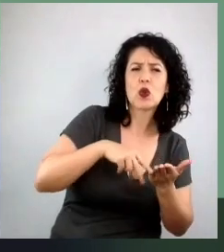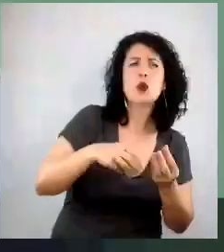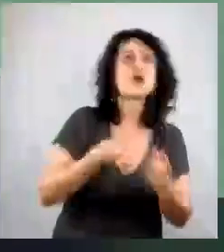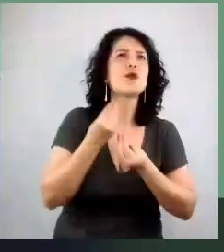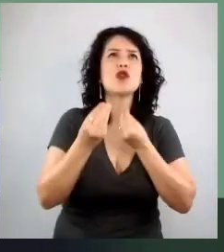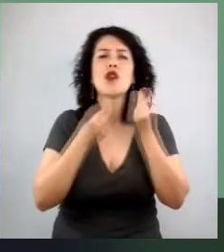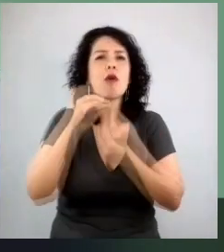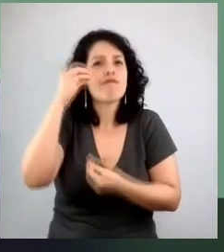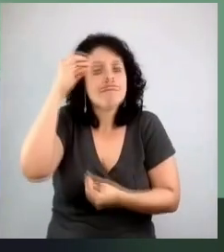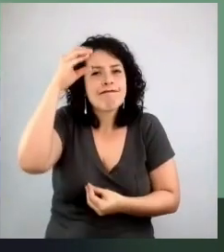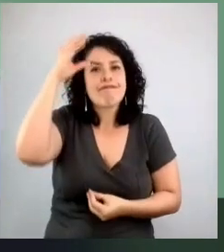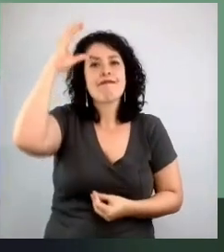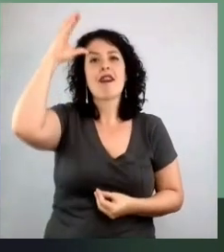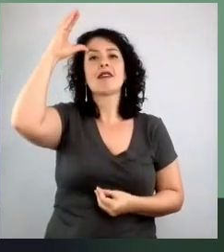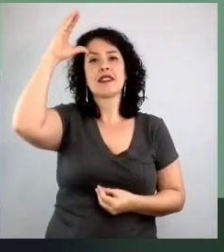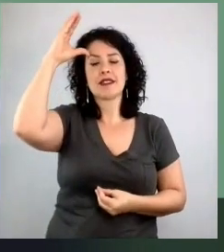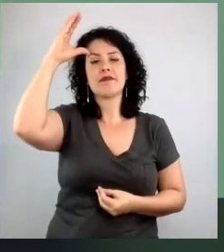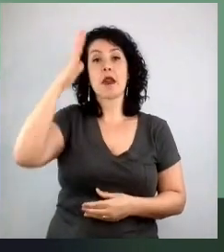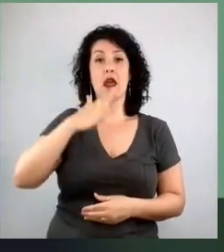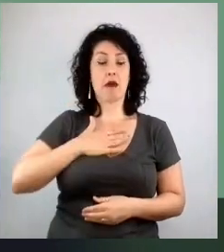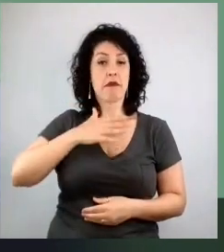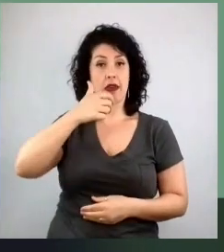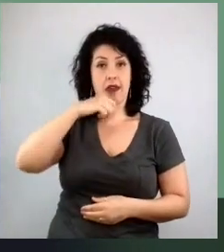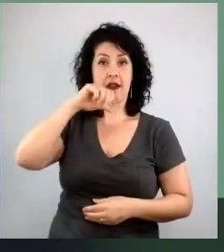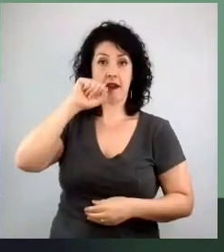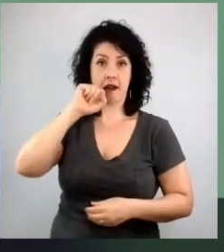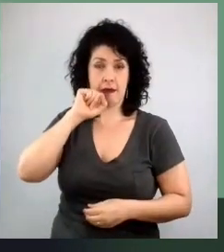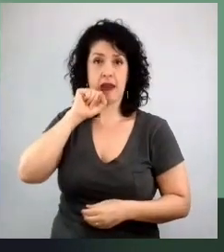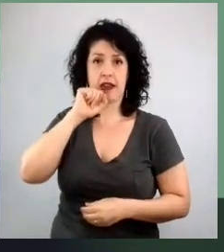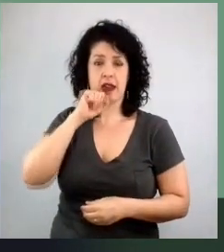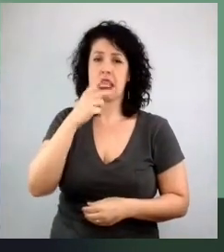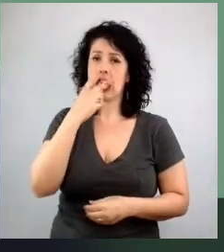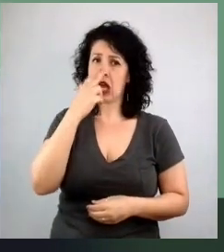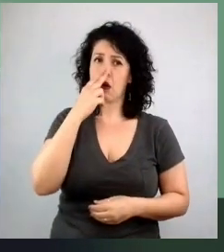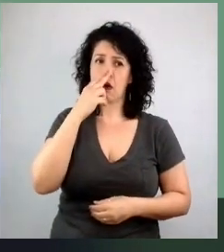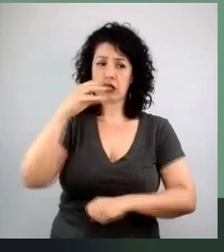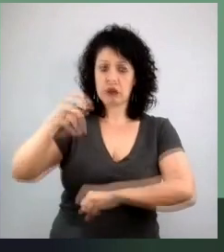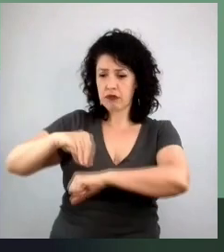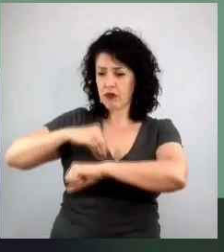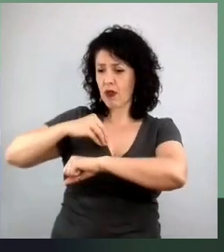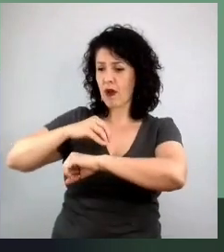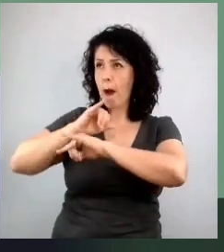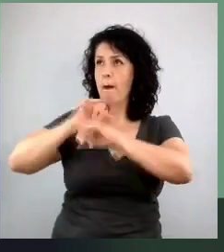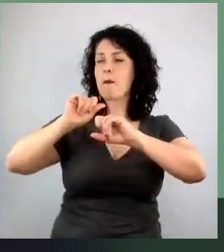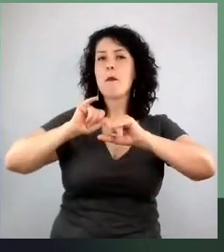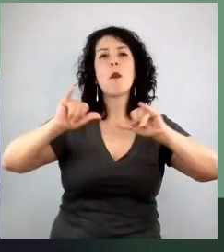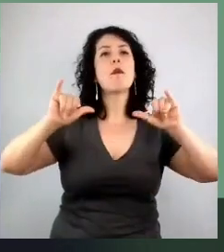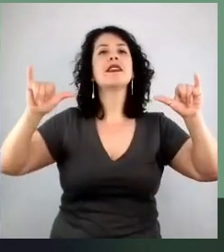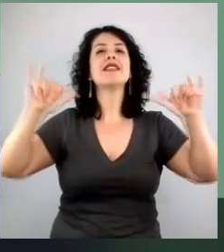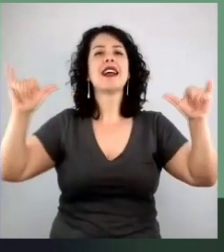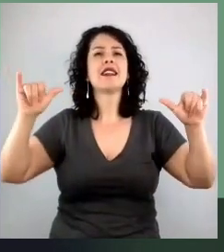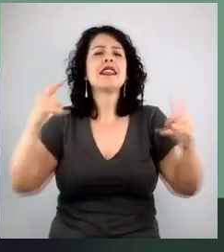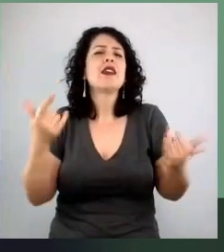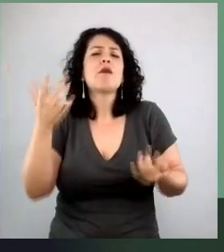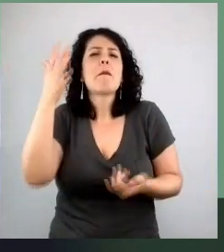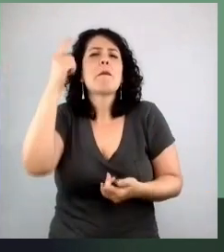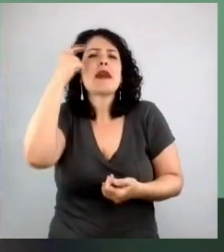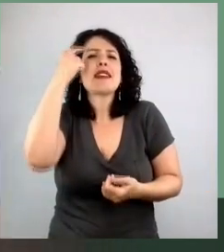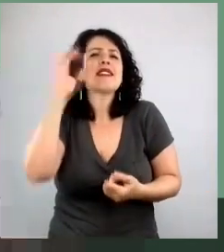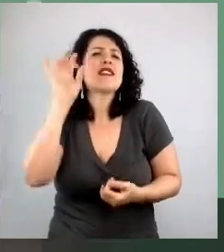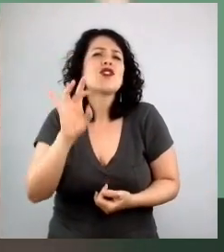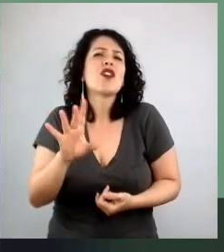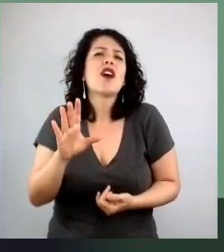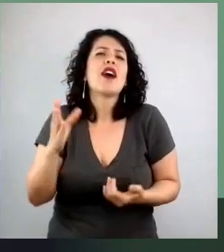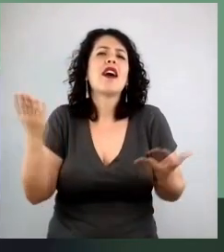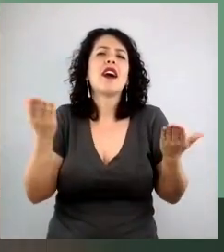a minha mãe, eu acho que foi o meu estágio em publicidade, e eu só fui pensar nisso agora, porque ela tinha uma escola de inglês, e a gente passava